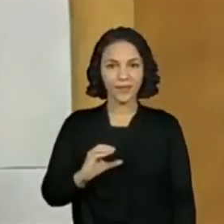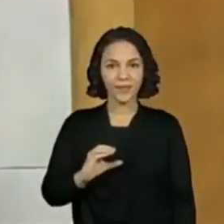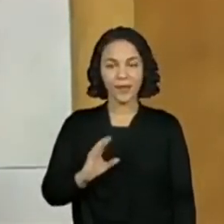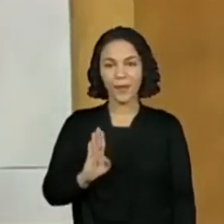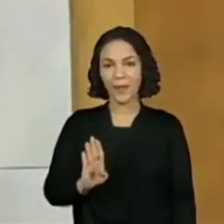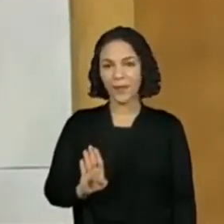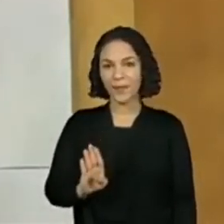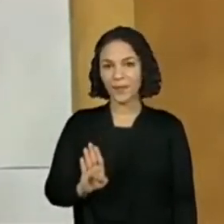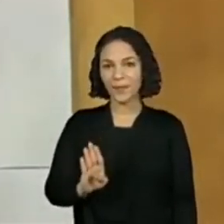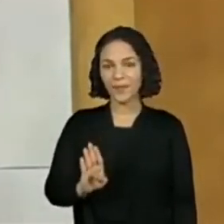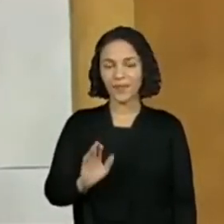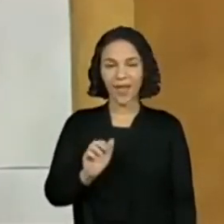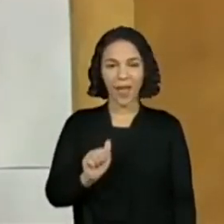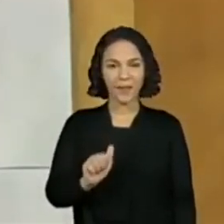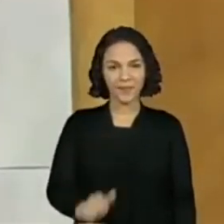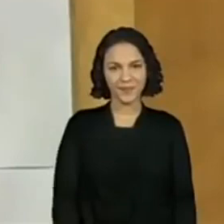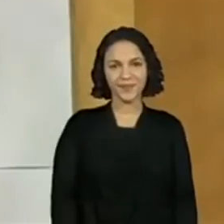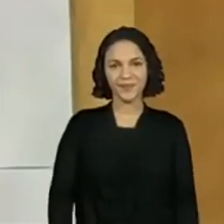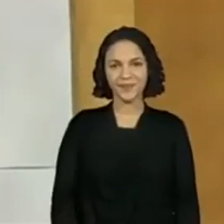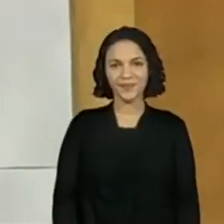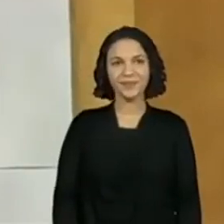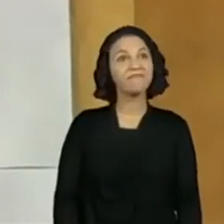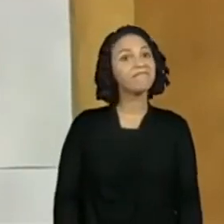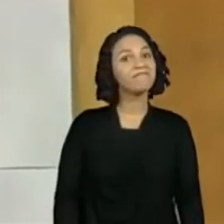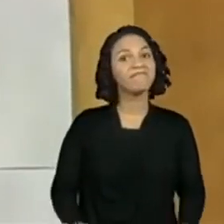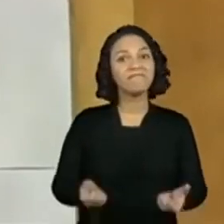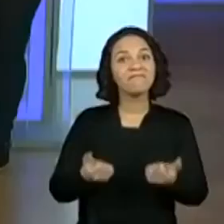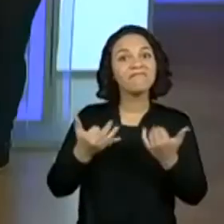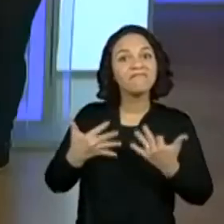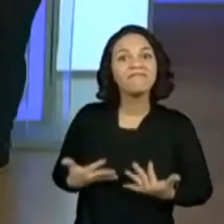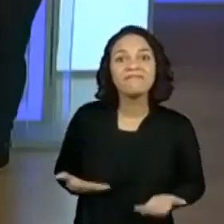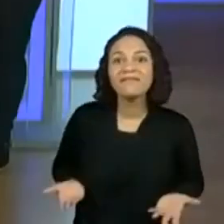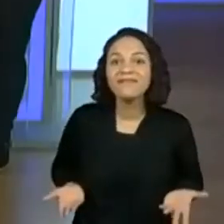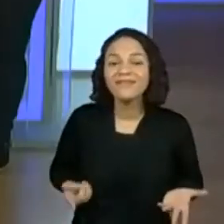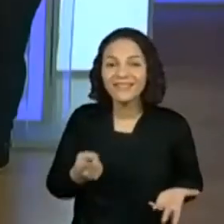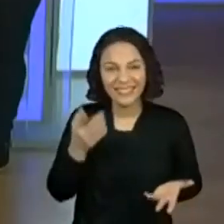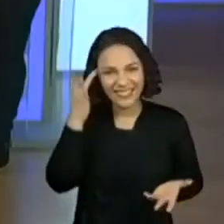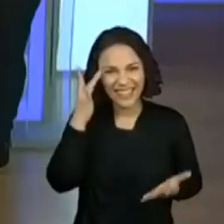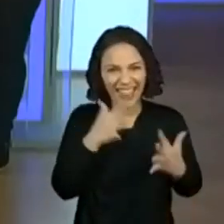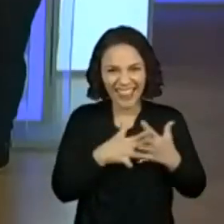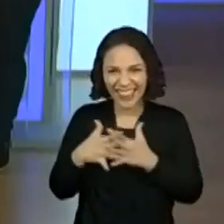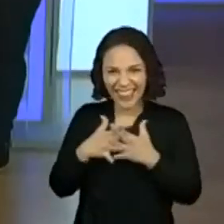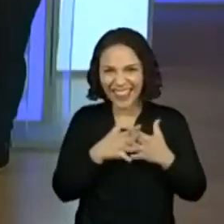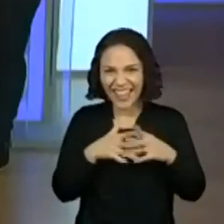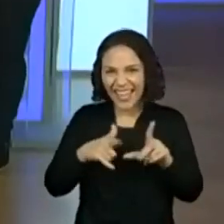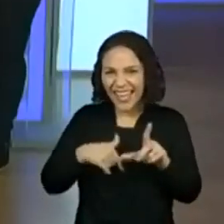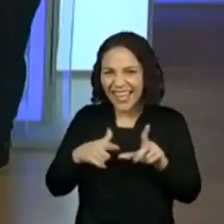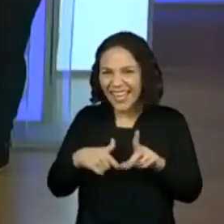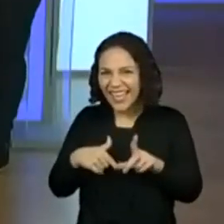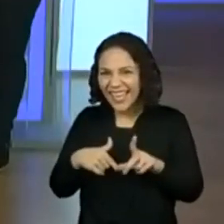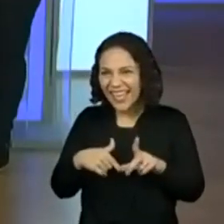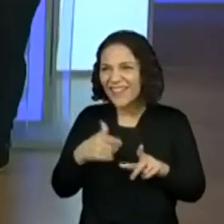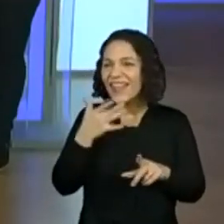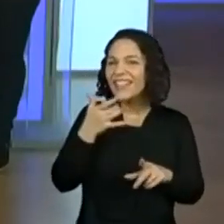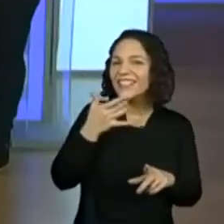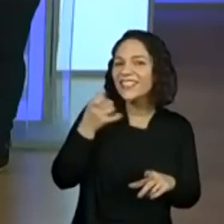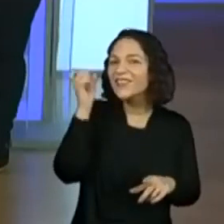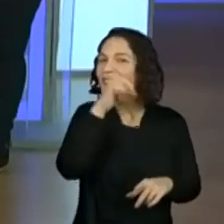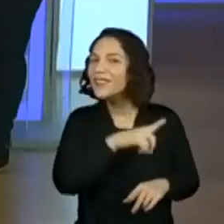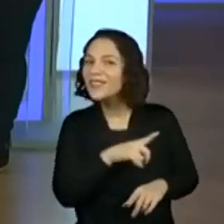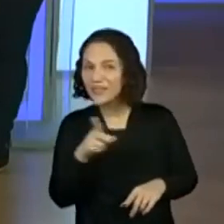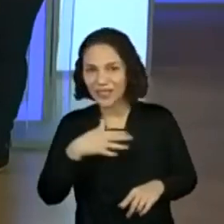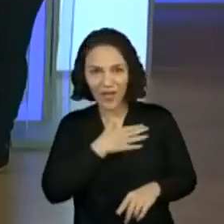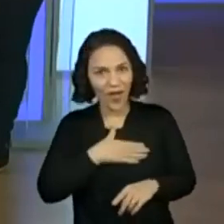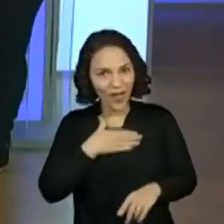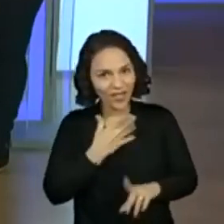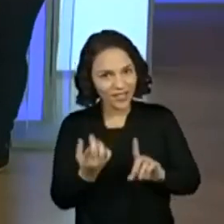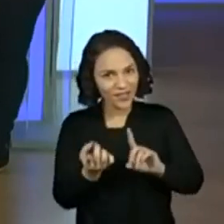B, A. Contem para a gente. Será que eles confundiram alguma letra? Foi Vocês gostam de fazer